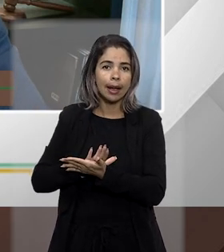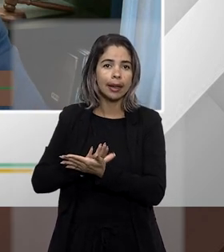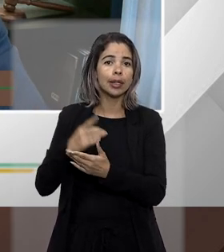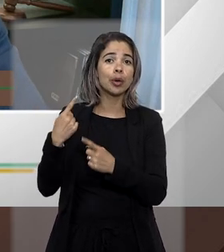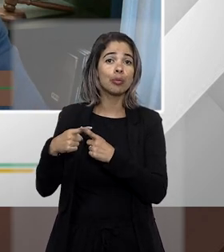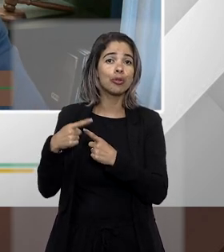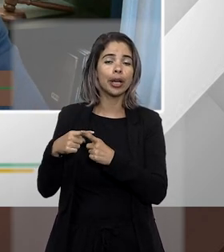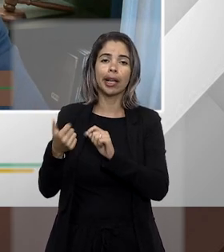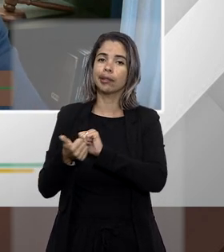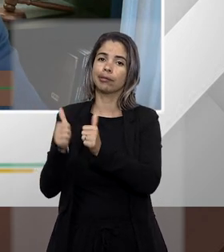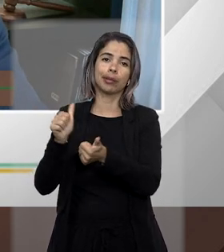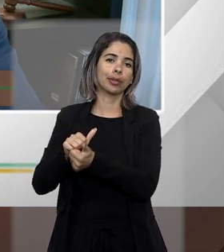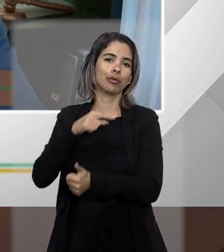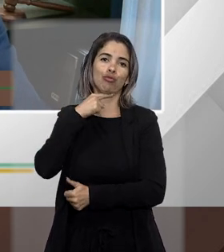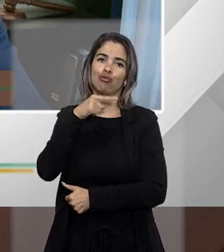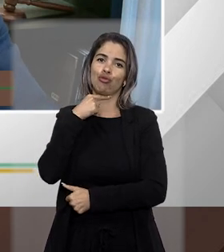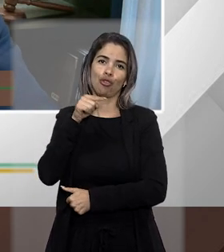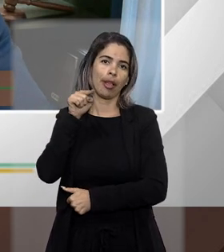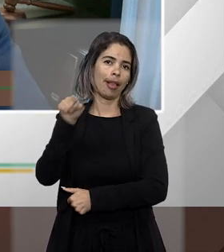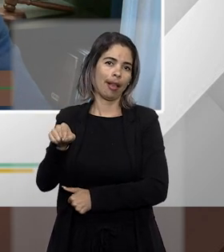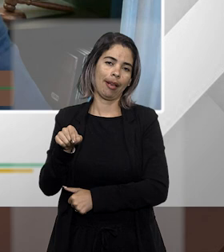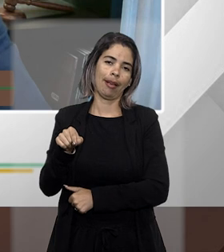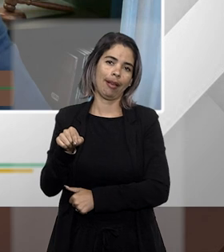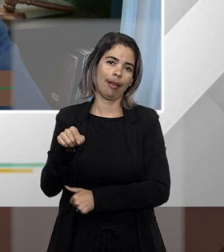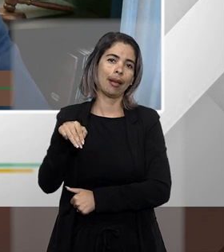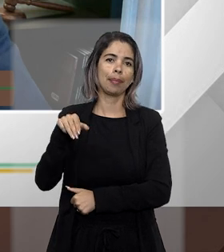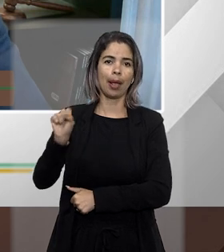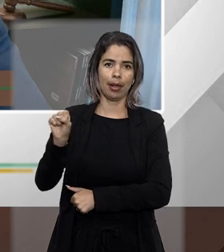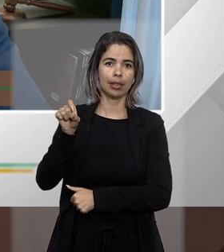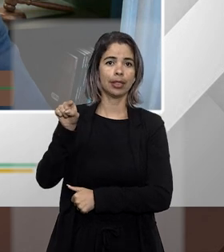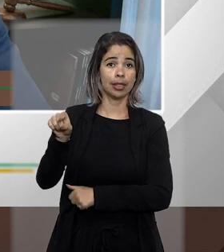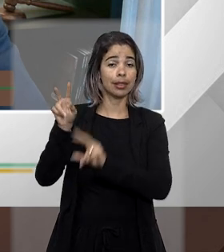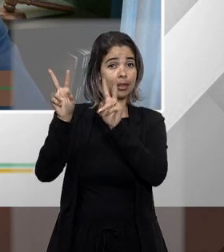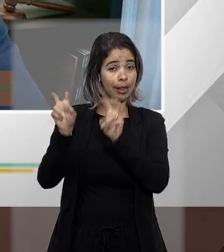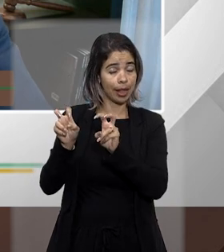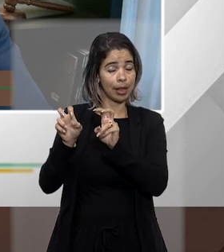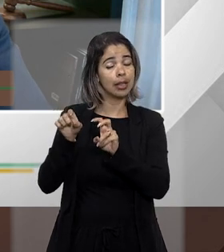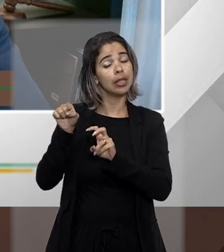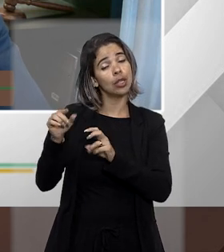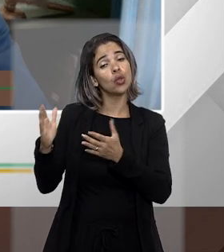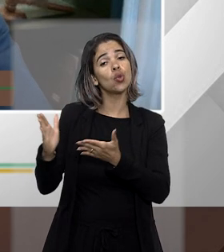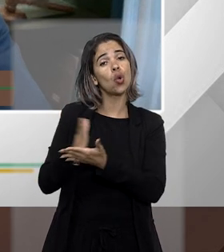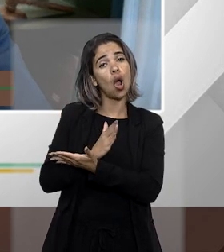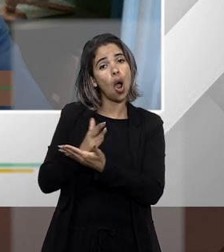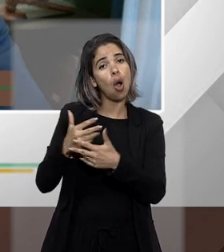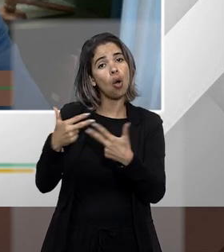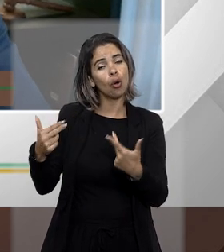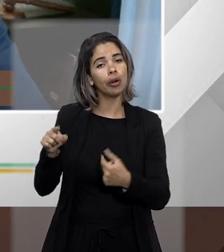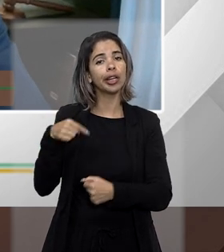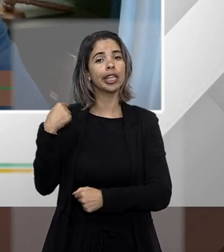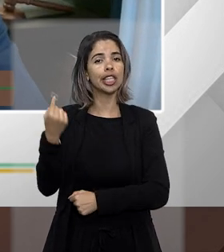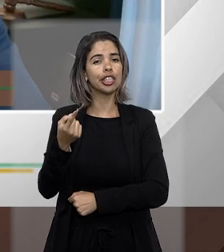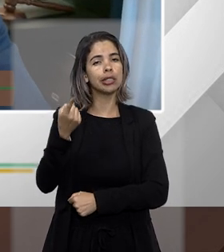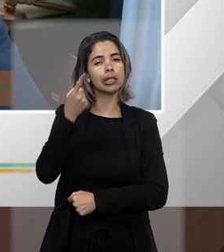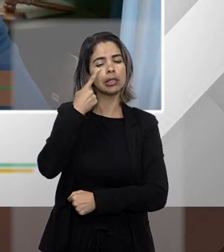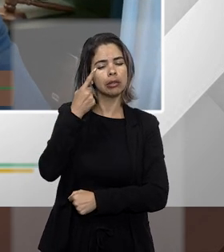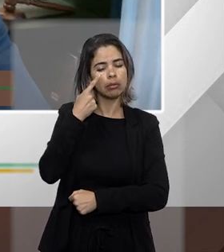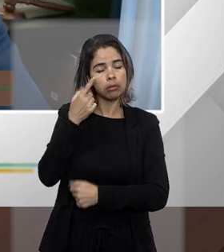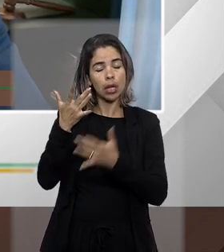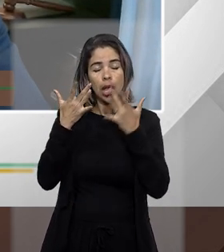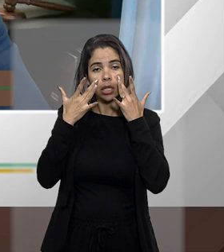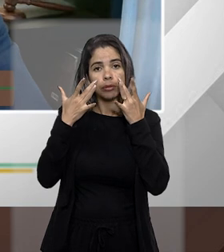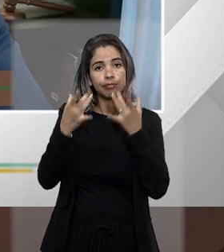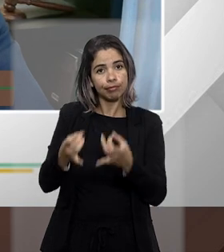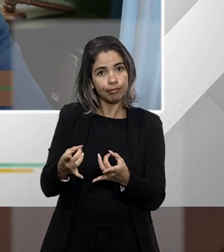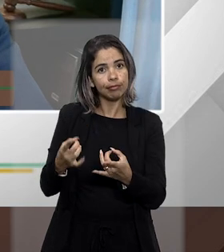de segurança para aquela situação essas são algumas das questões que a gente olha quando a gente primeiro a gente recebe inicialmente o